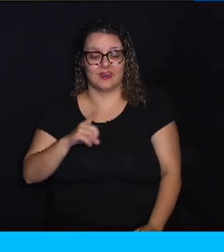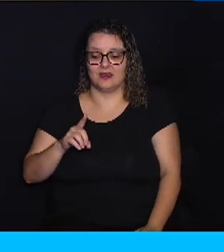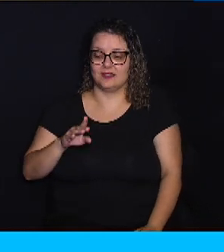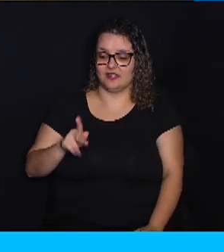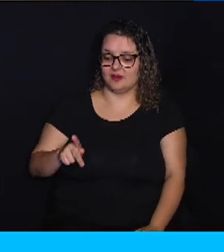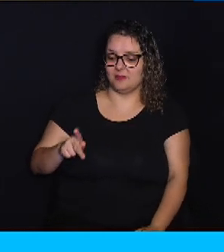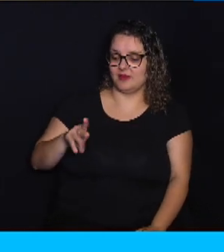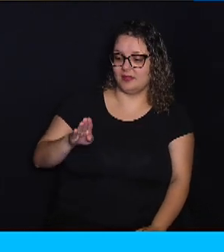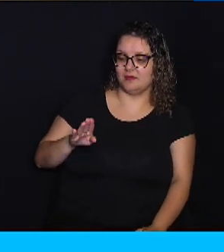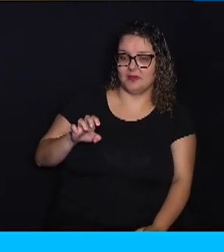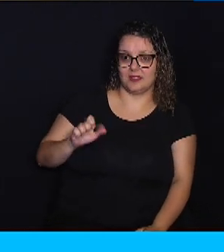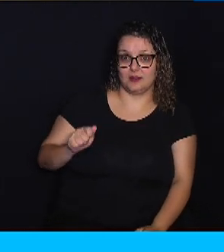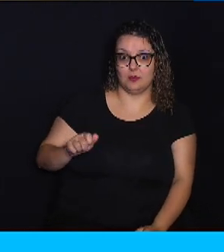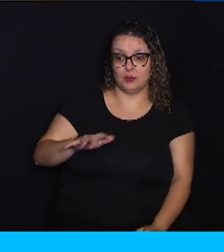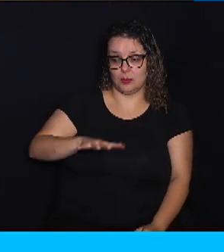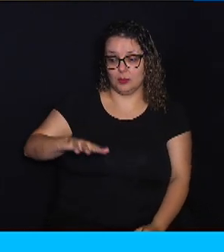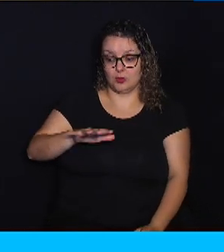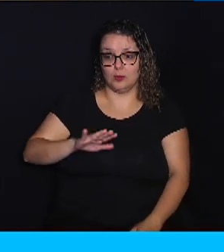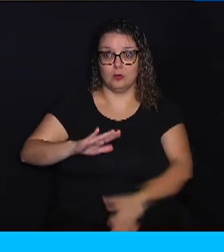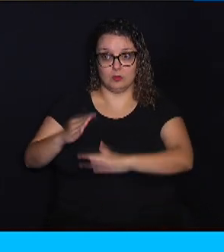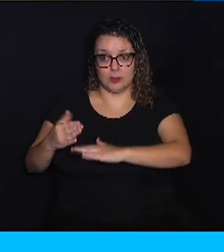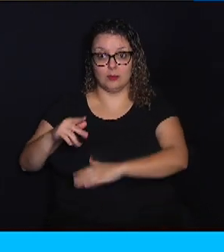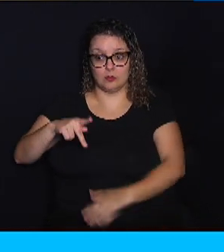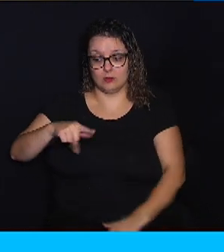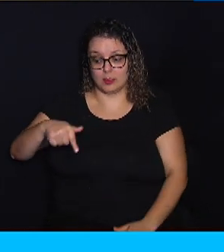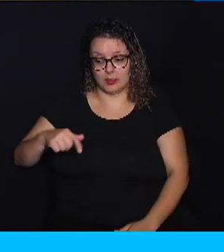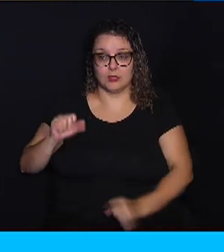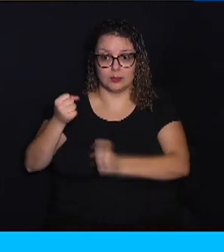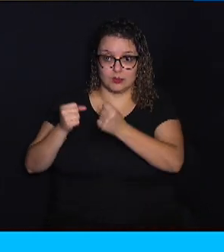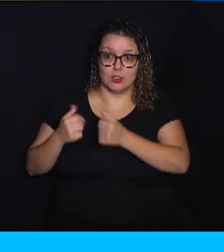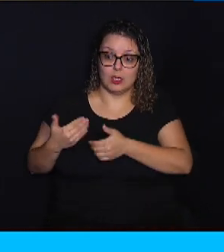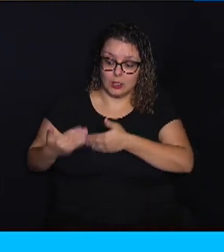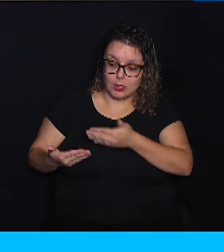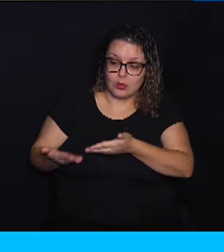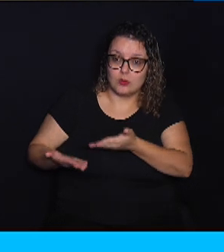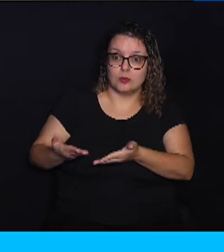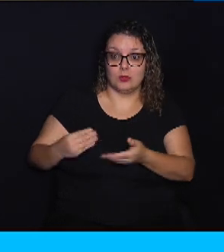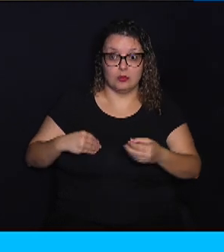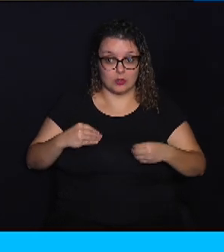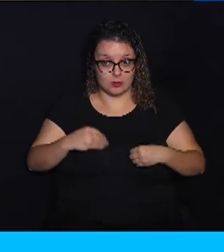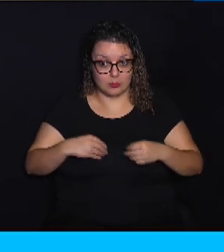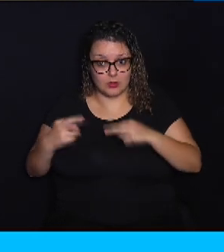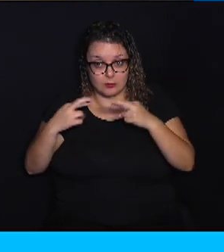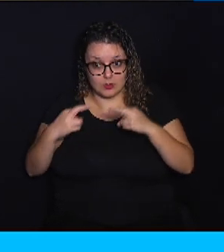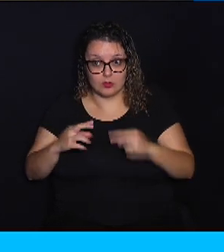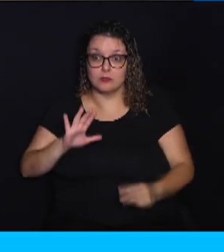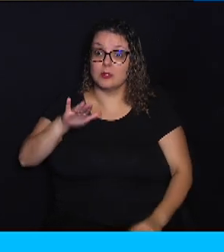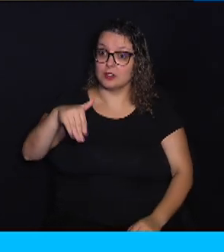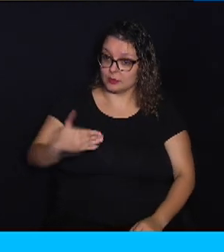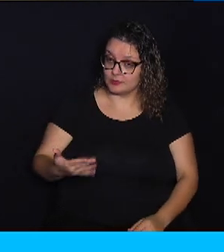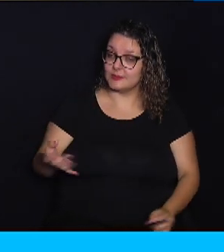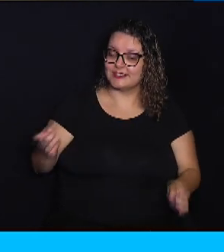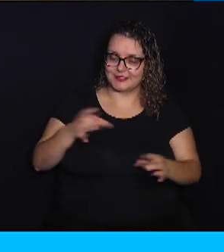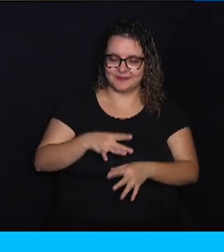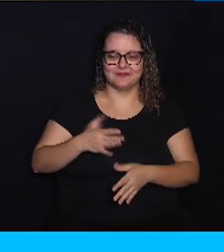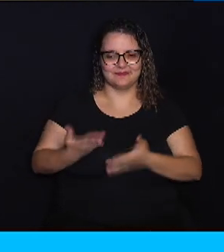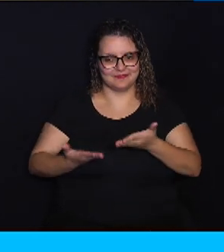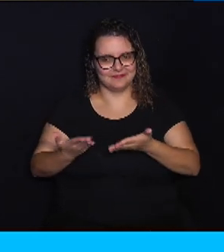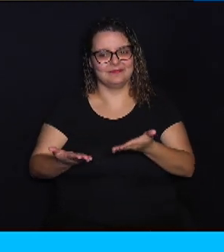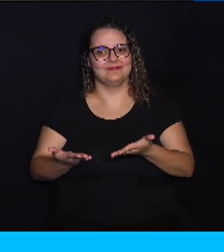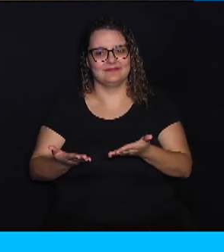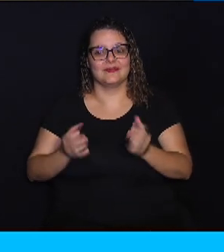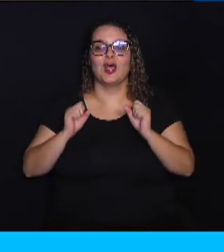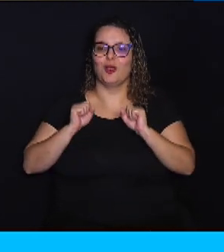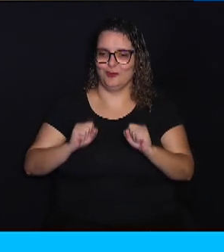bairro Parque Industrial e ainda está passando por alguns exames. Mas assim que tiver alta do tratamento, ela